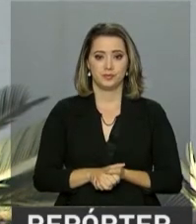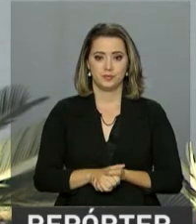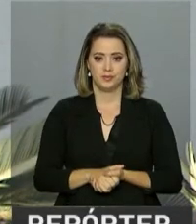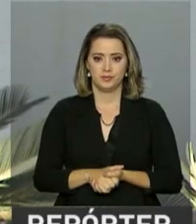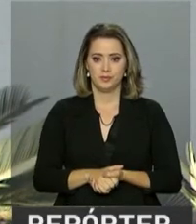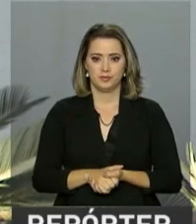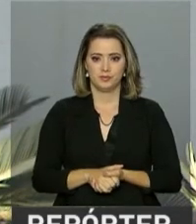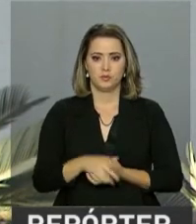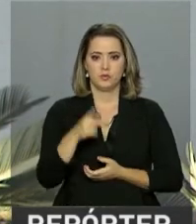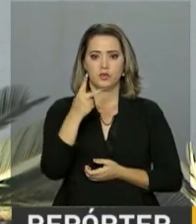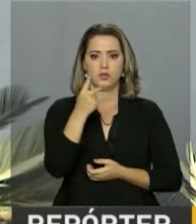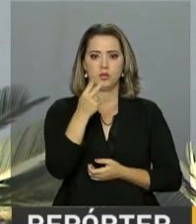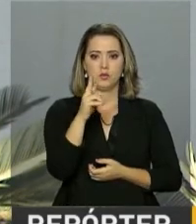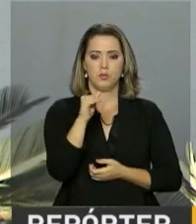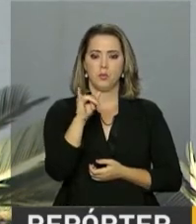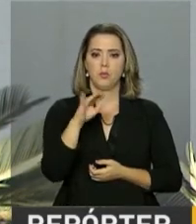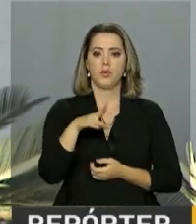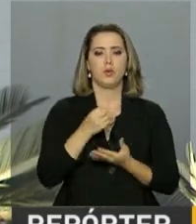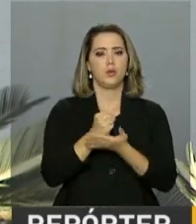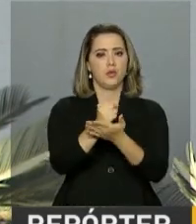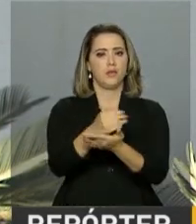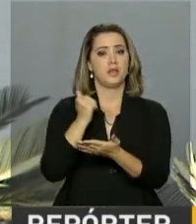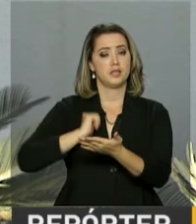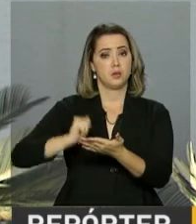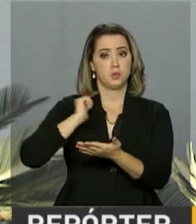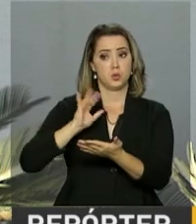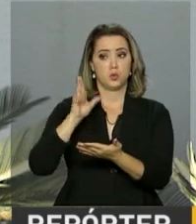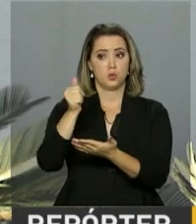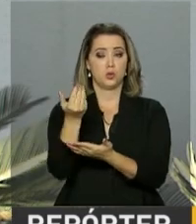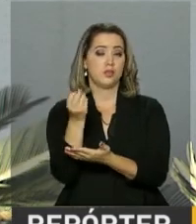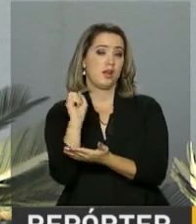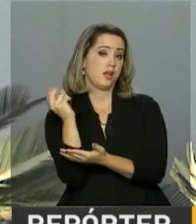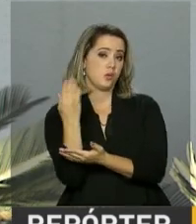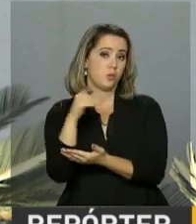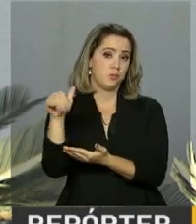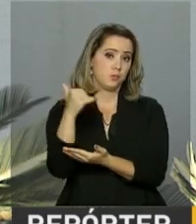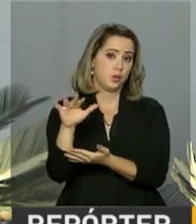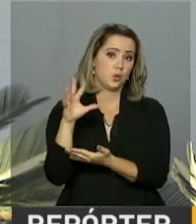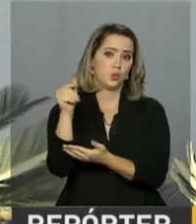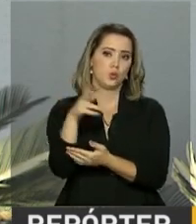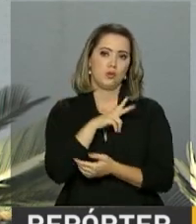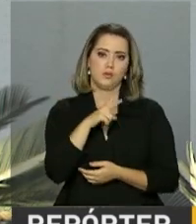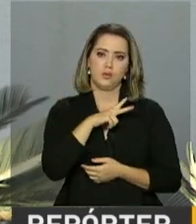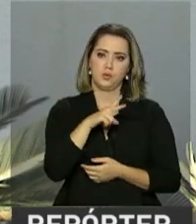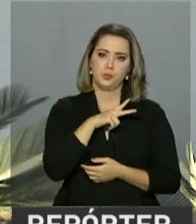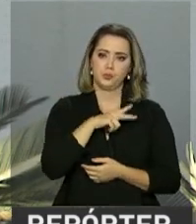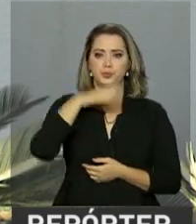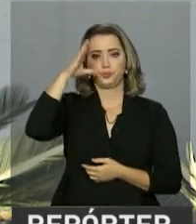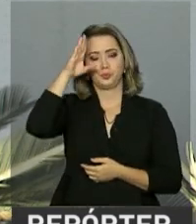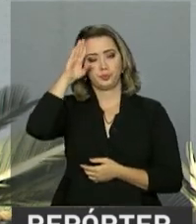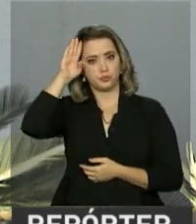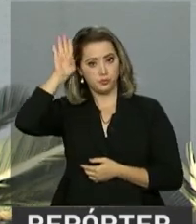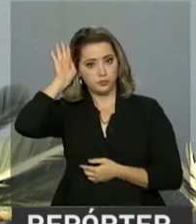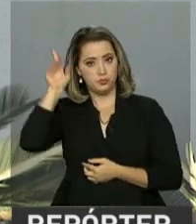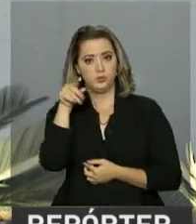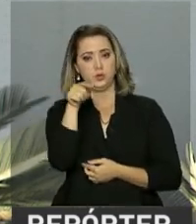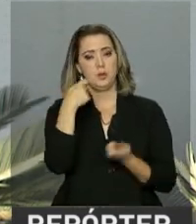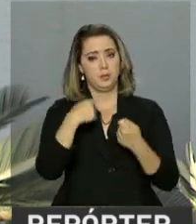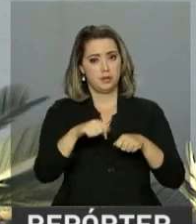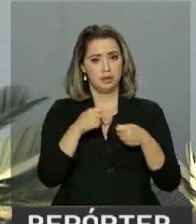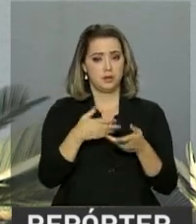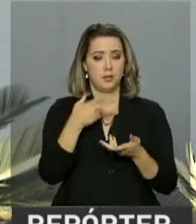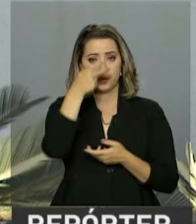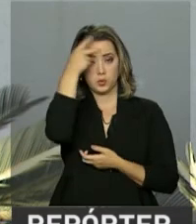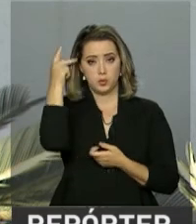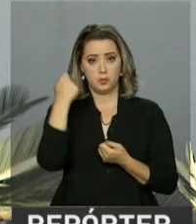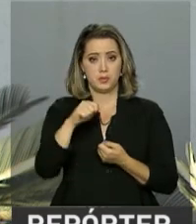O ProUni oferece bolsas parciais e integrais em faculdades particulares de todo o país. Para concorrer a uma bolsa, o estudante não